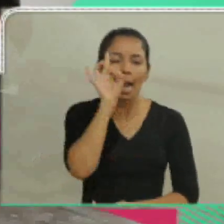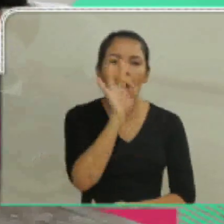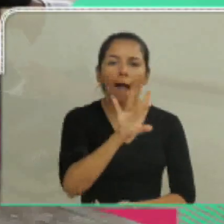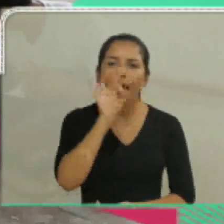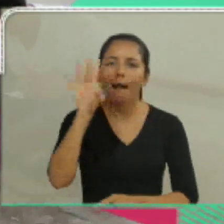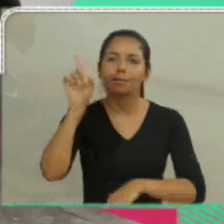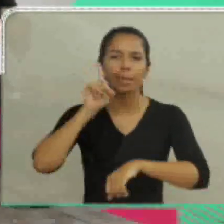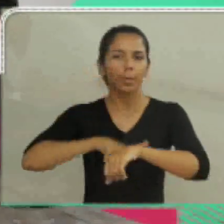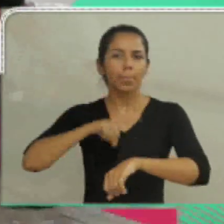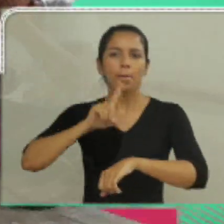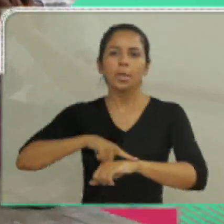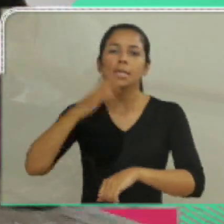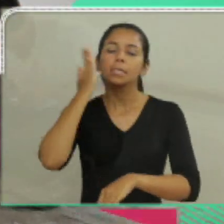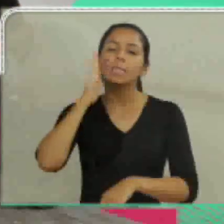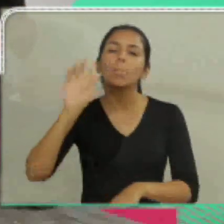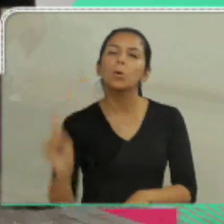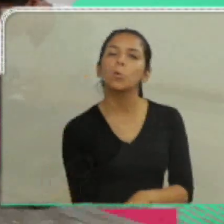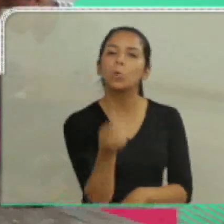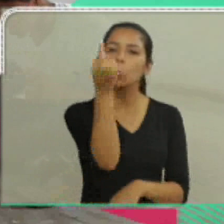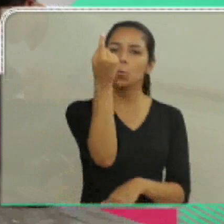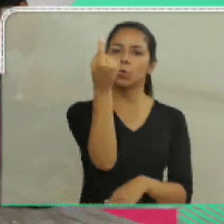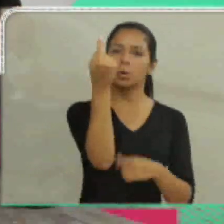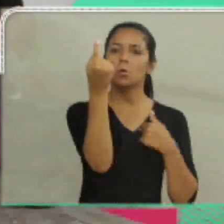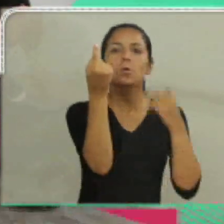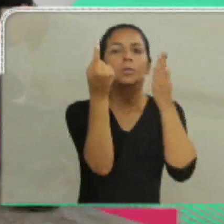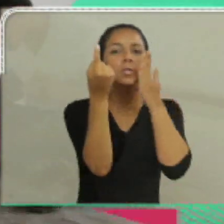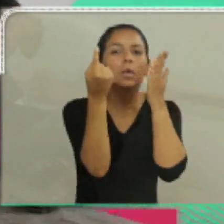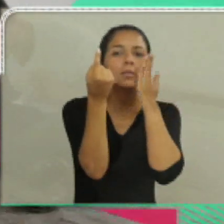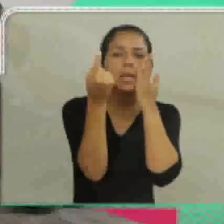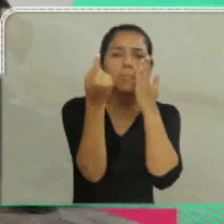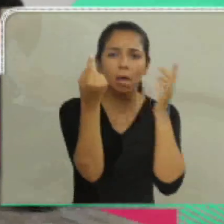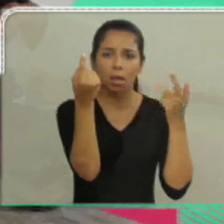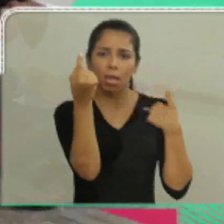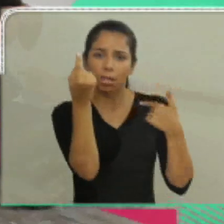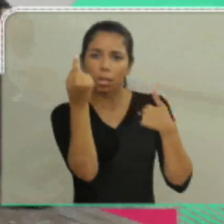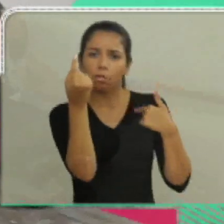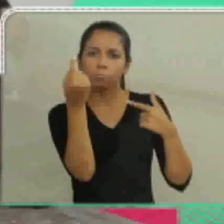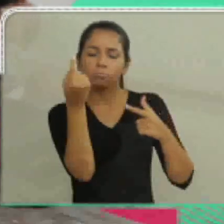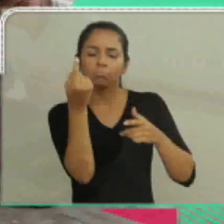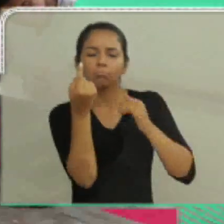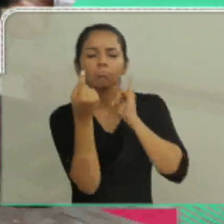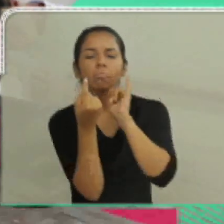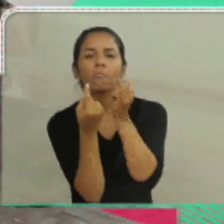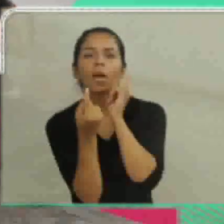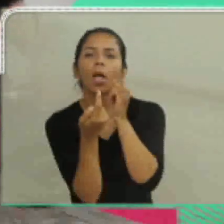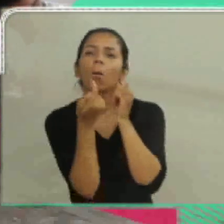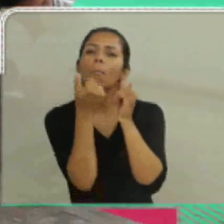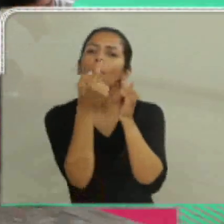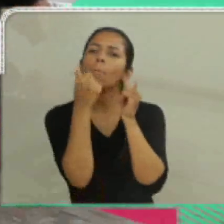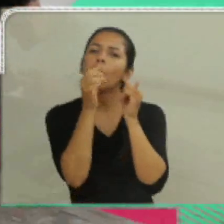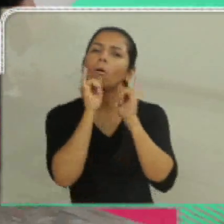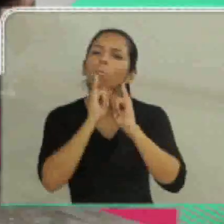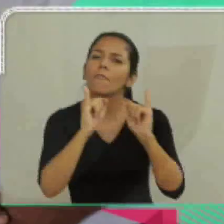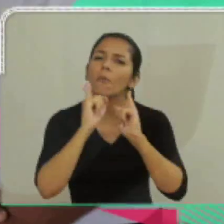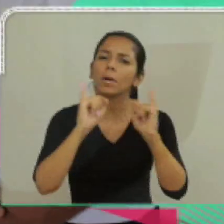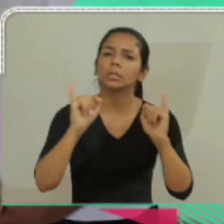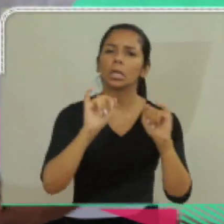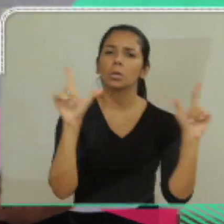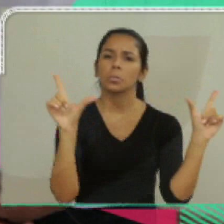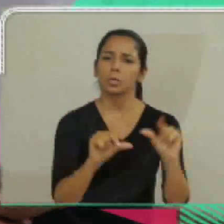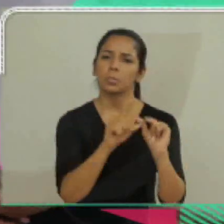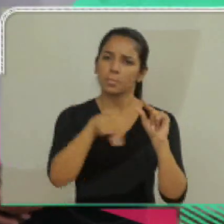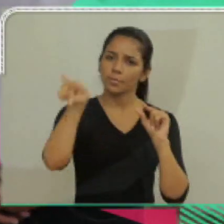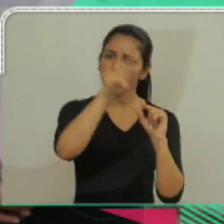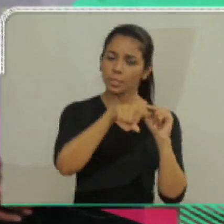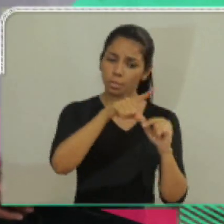A partir de hoje, eu vou viver cada momento sabendo que é único. Só